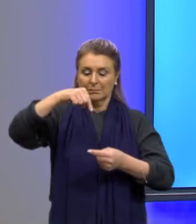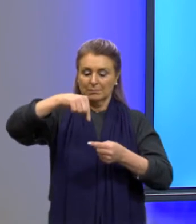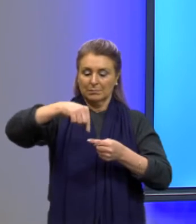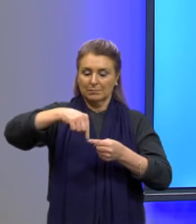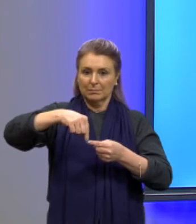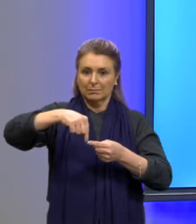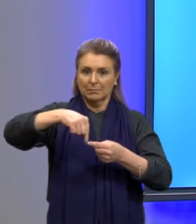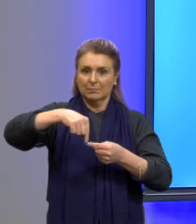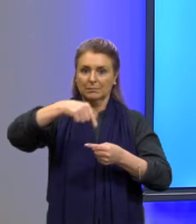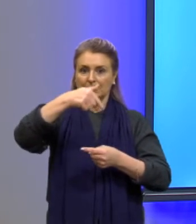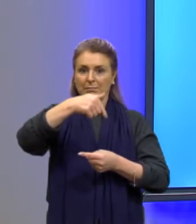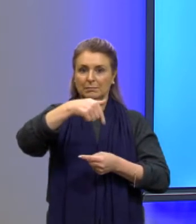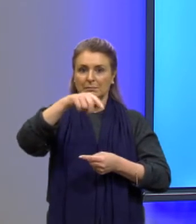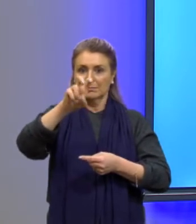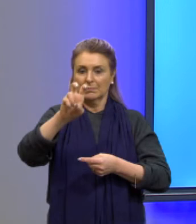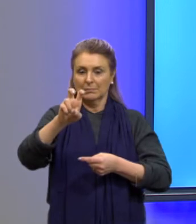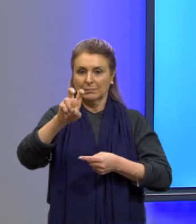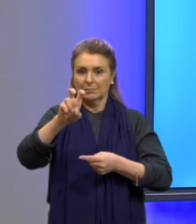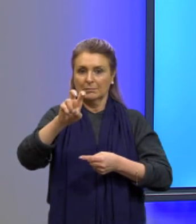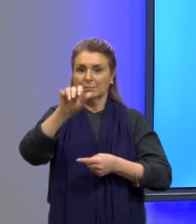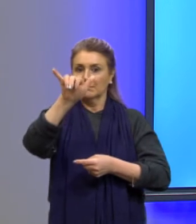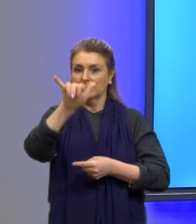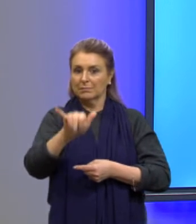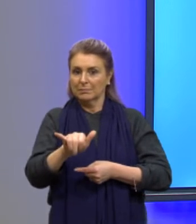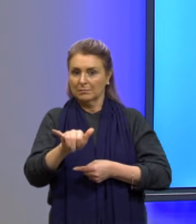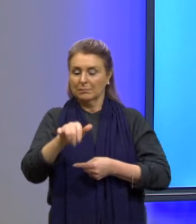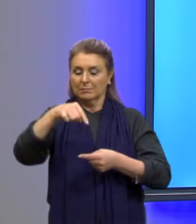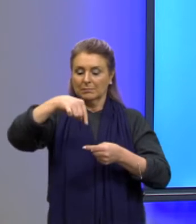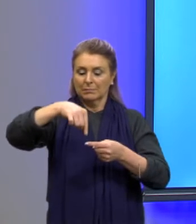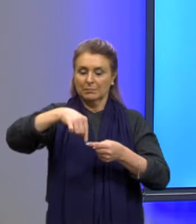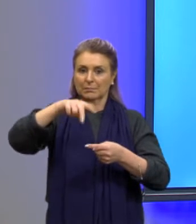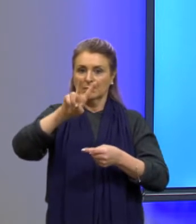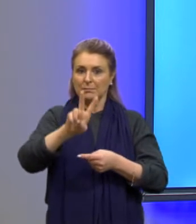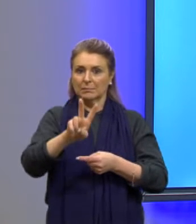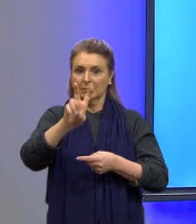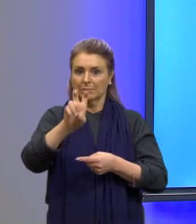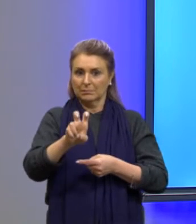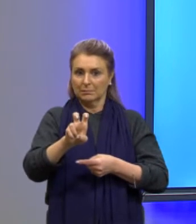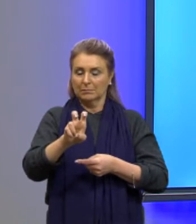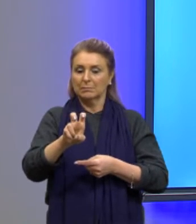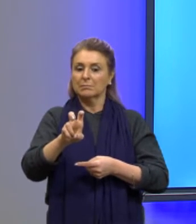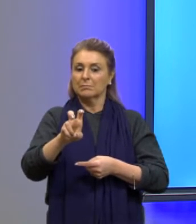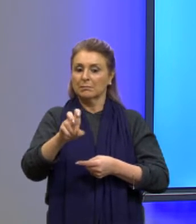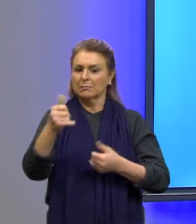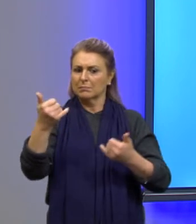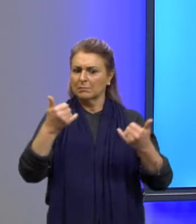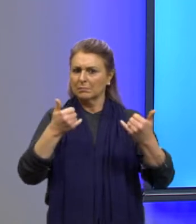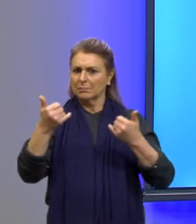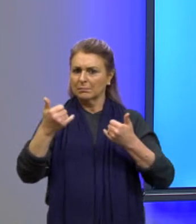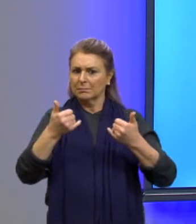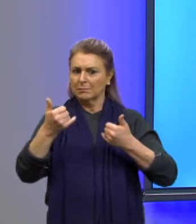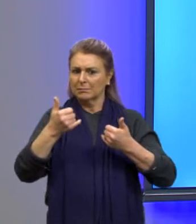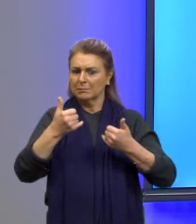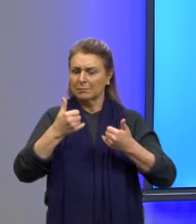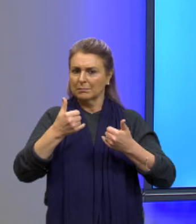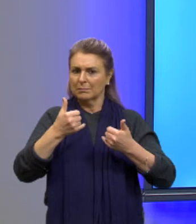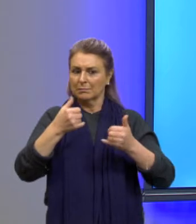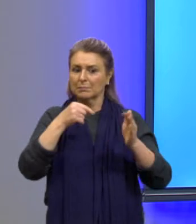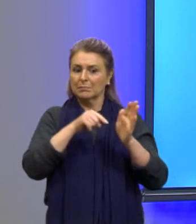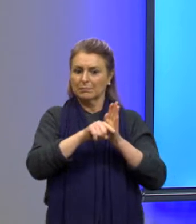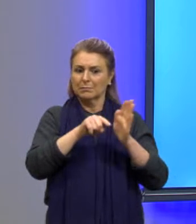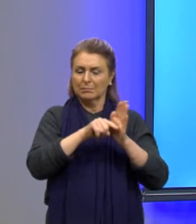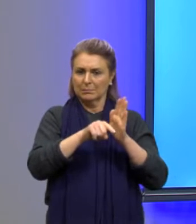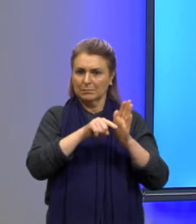75 e o Y do vértice 25. Essa informação foi tirada lá da situação problema.